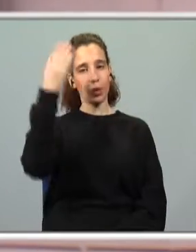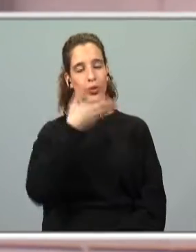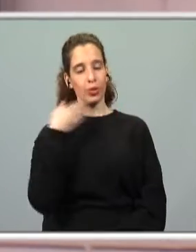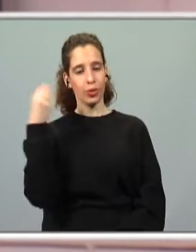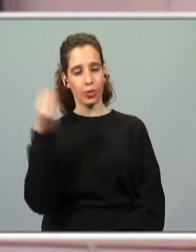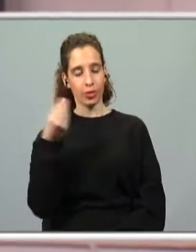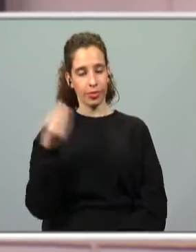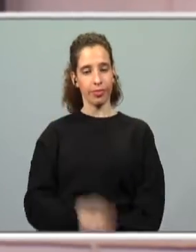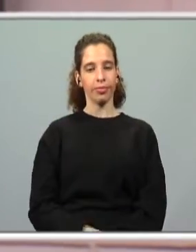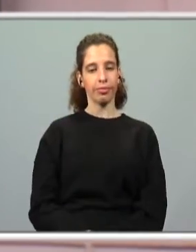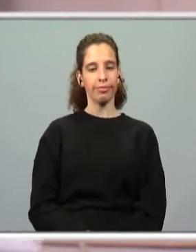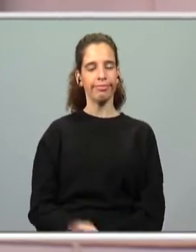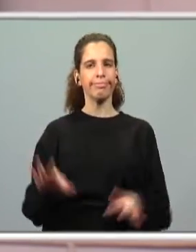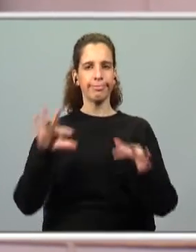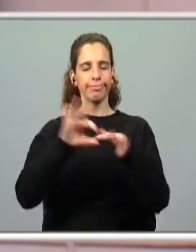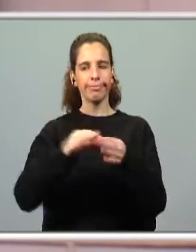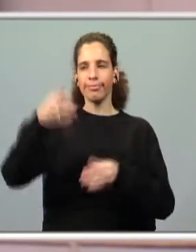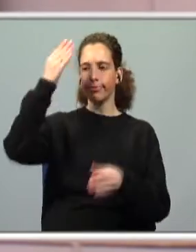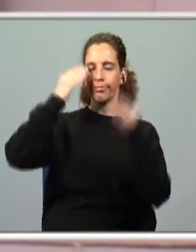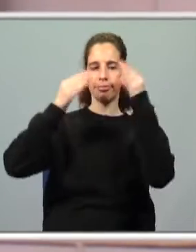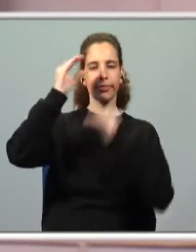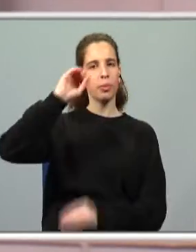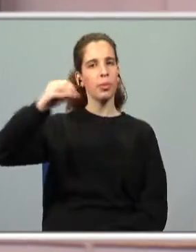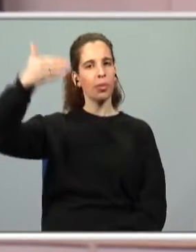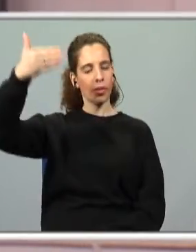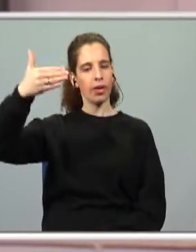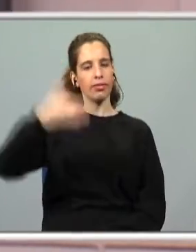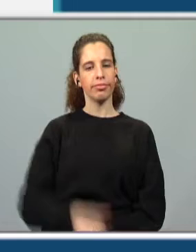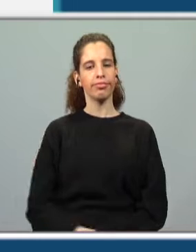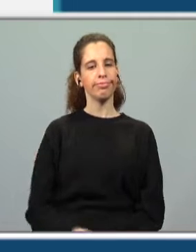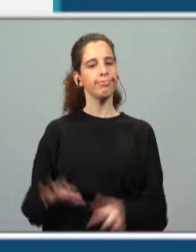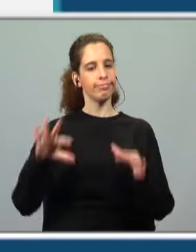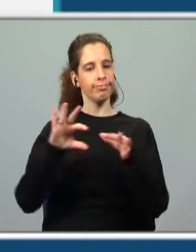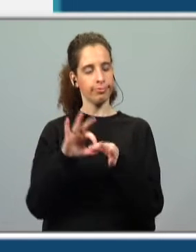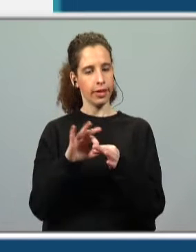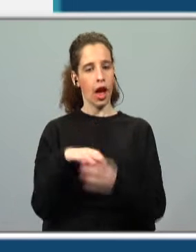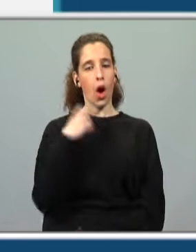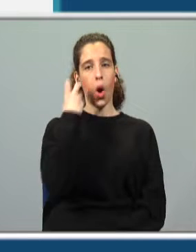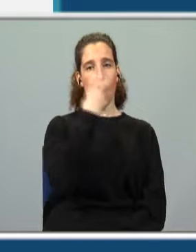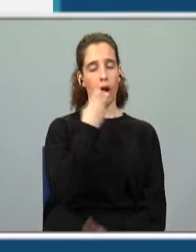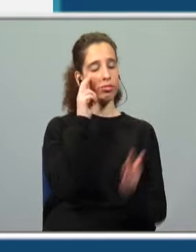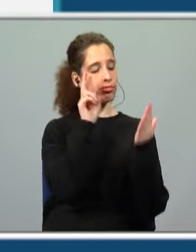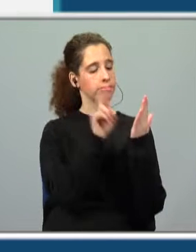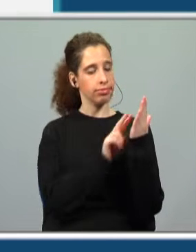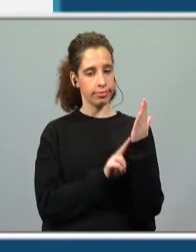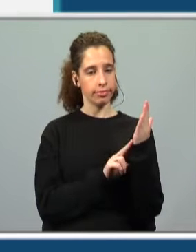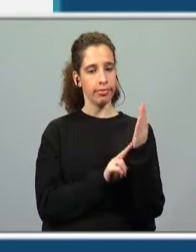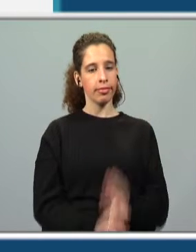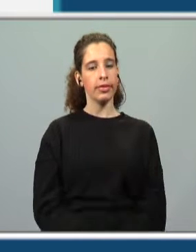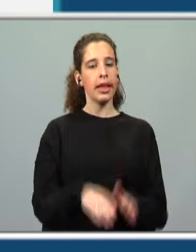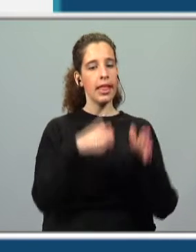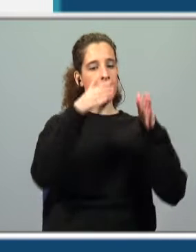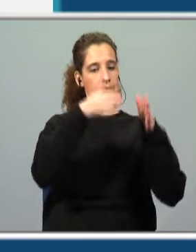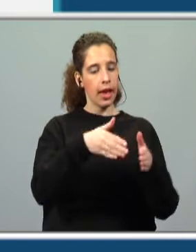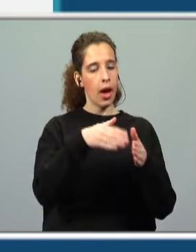Jovens adultos, em termos de aprendizagens essenciais, mobilizamos a oralidade, a leitura, a iniciação à